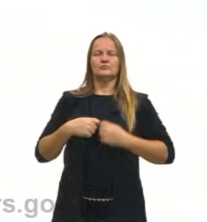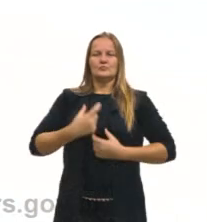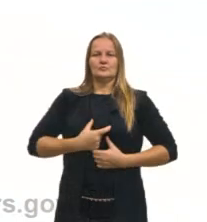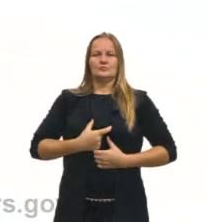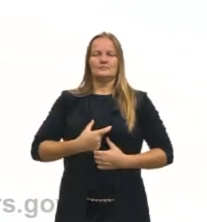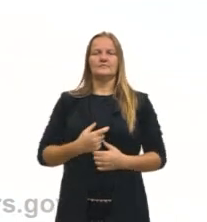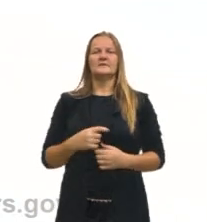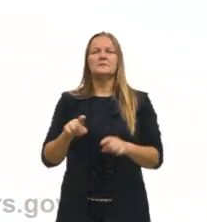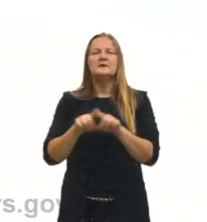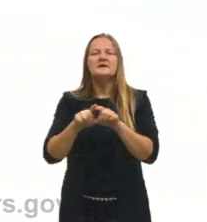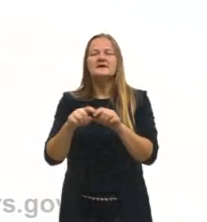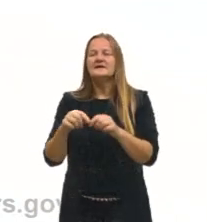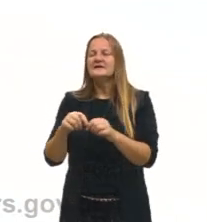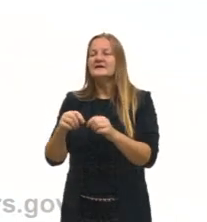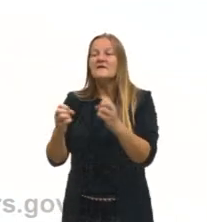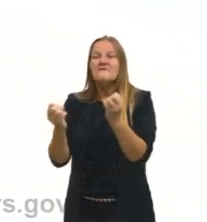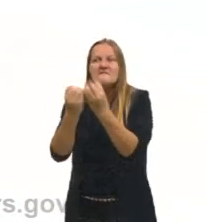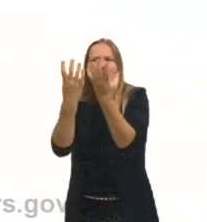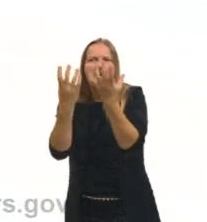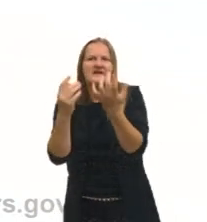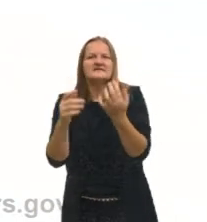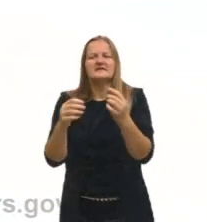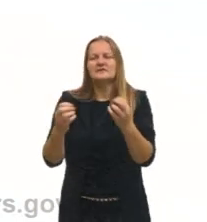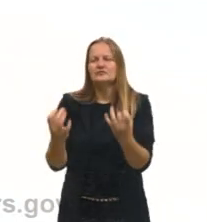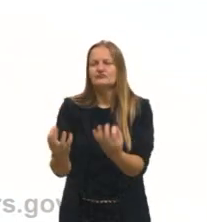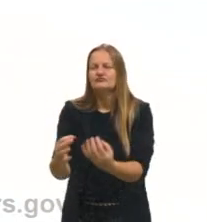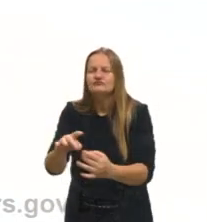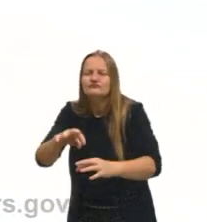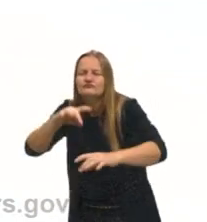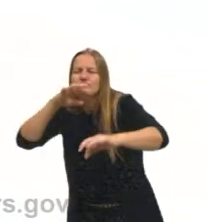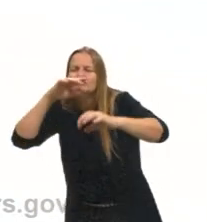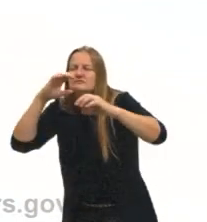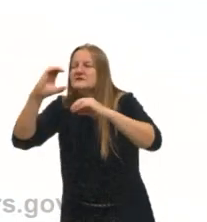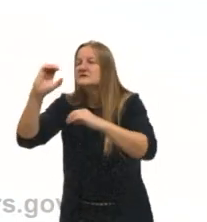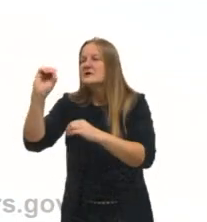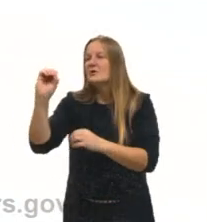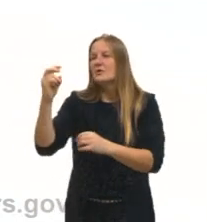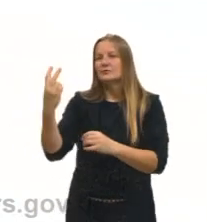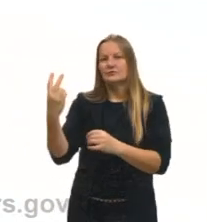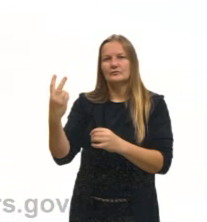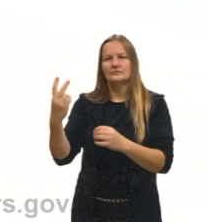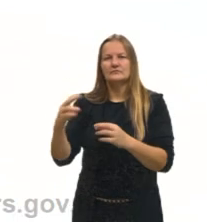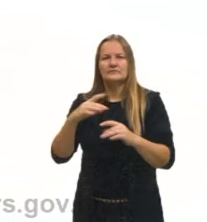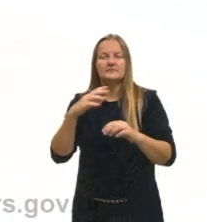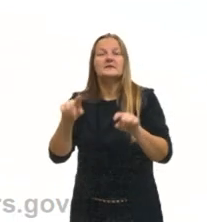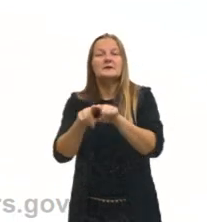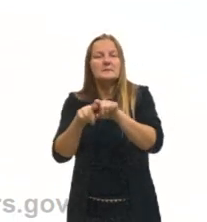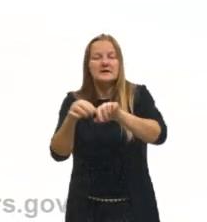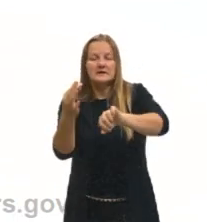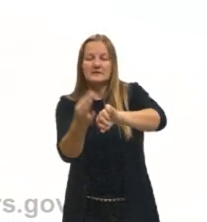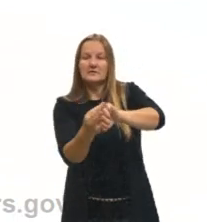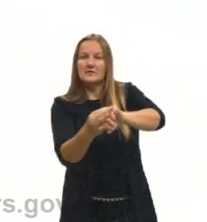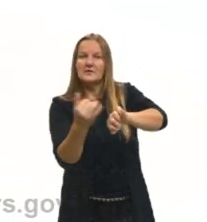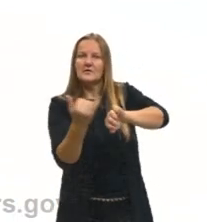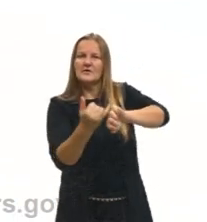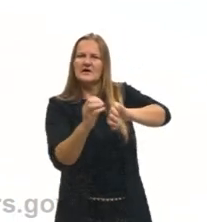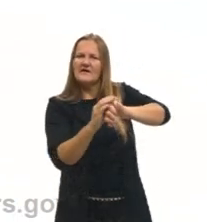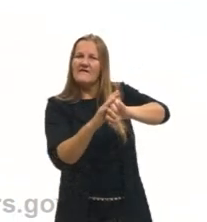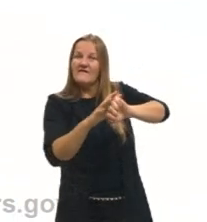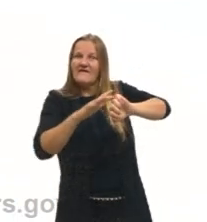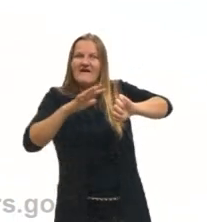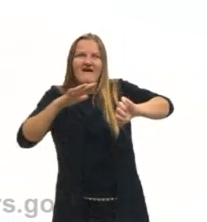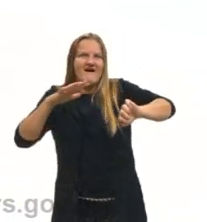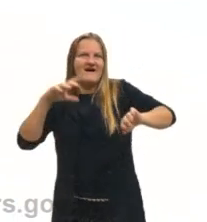seco, que é o CO2 usado para a produção de fumaça artificial e o diamante, usado em muitas joias preciosas, são